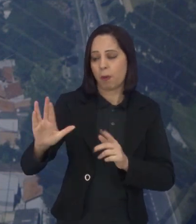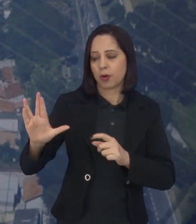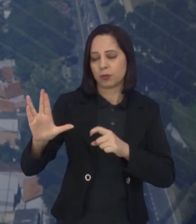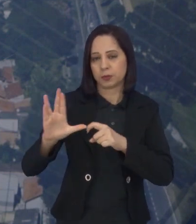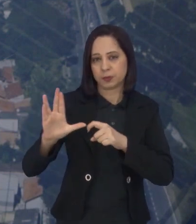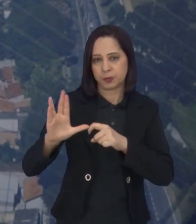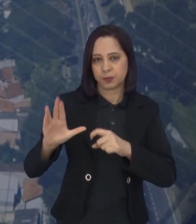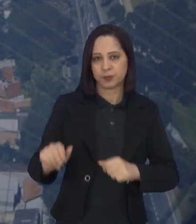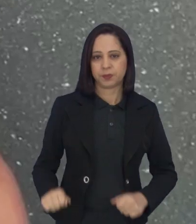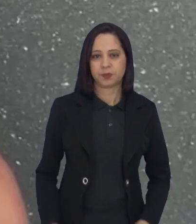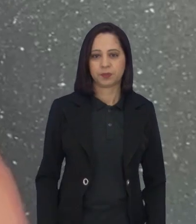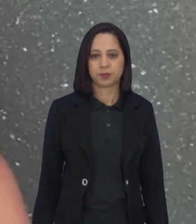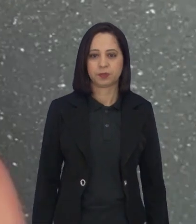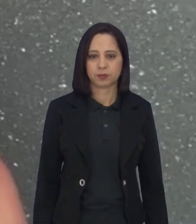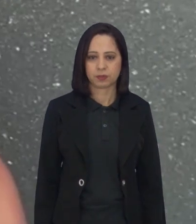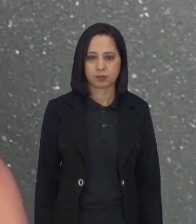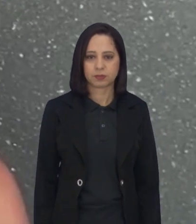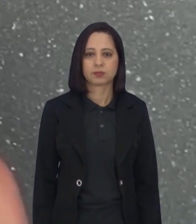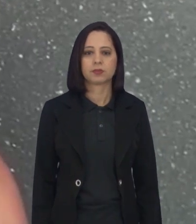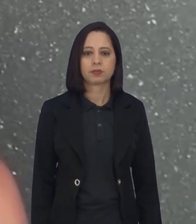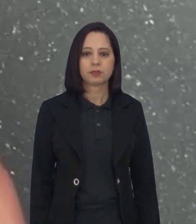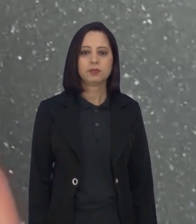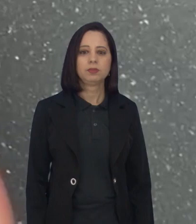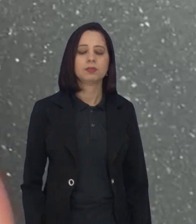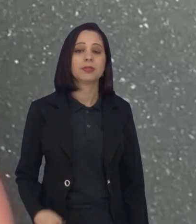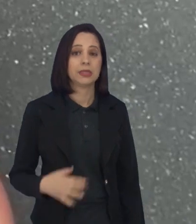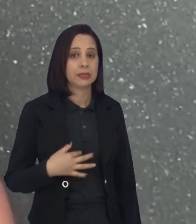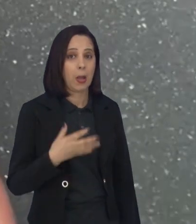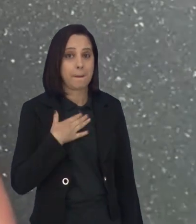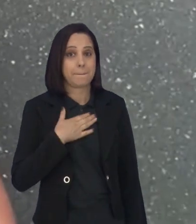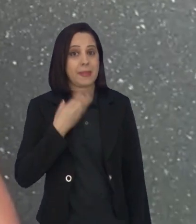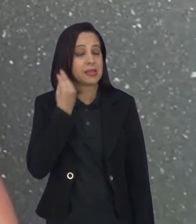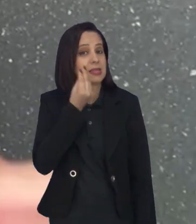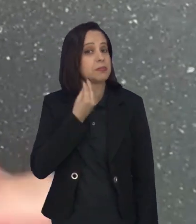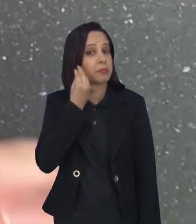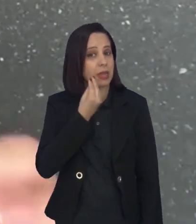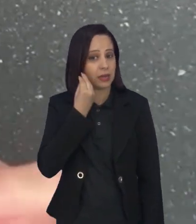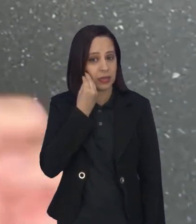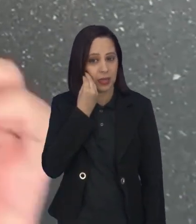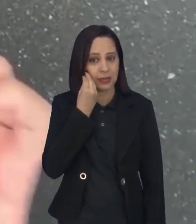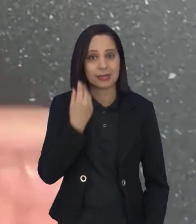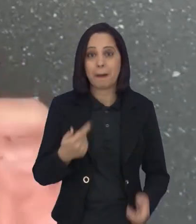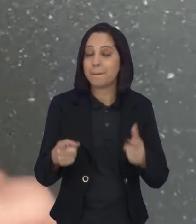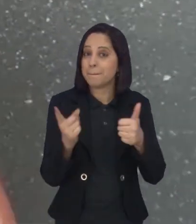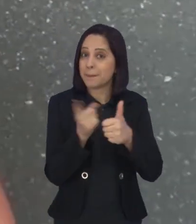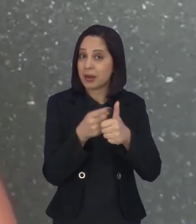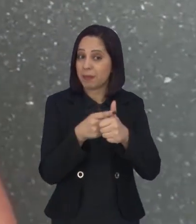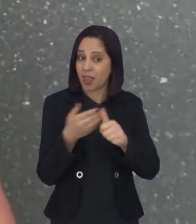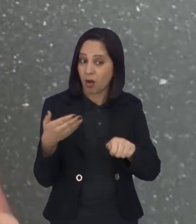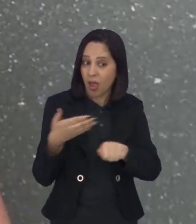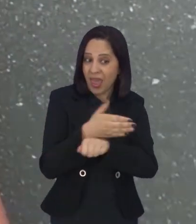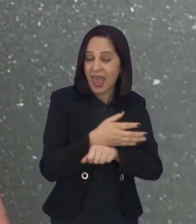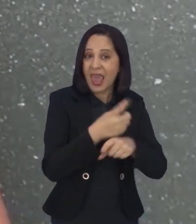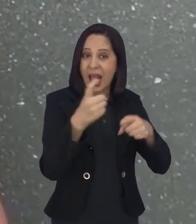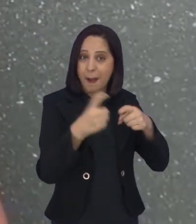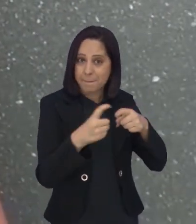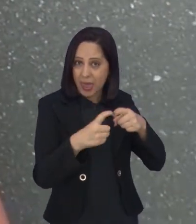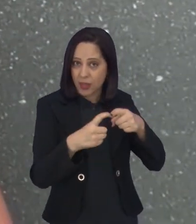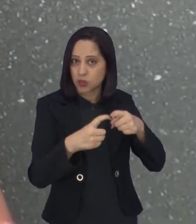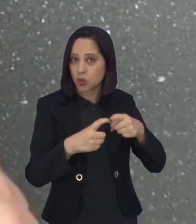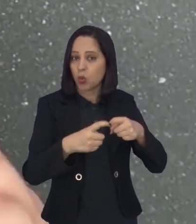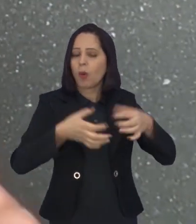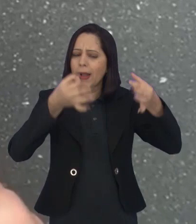conferir, então. Então, o que eu posso falar da minha experiência? Primeiro, procurar um médico que realmente saiba utilizar o